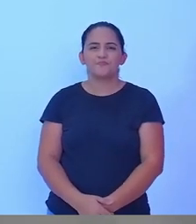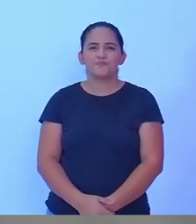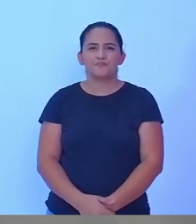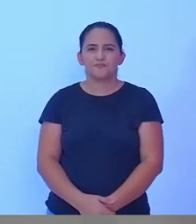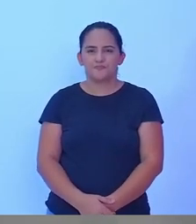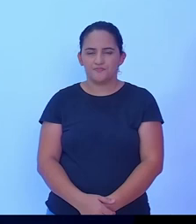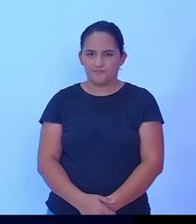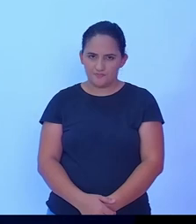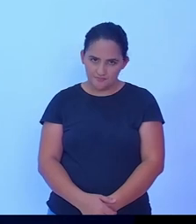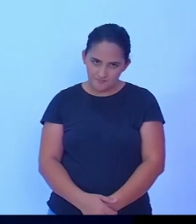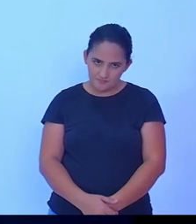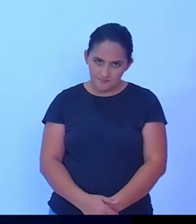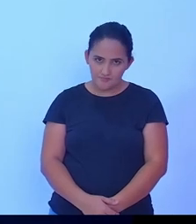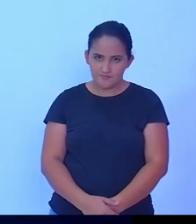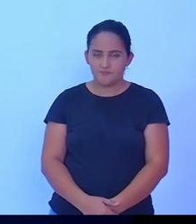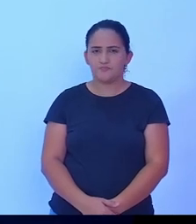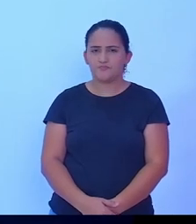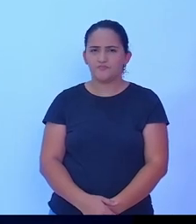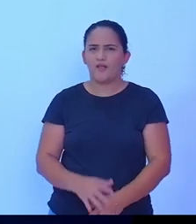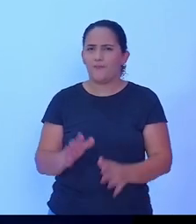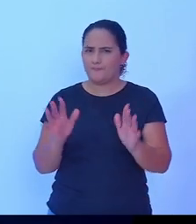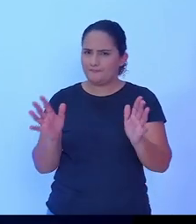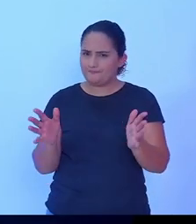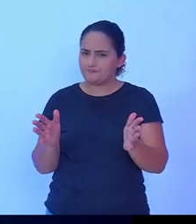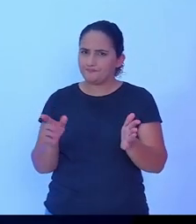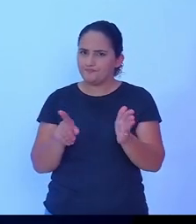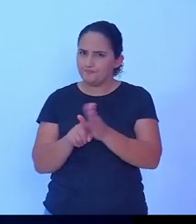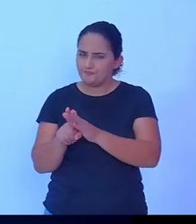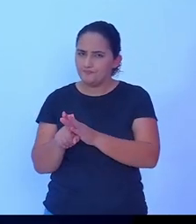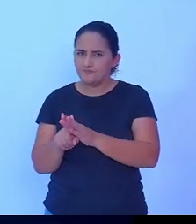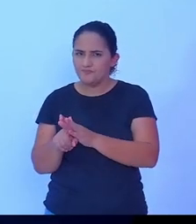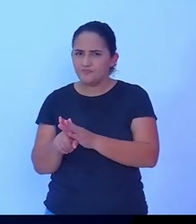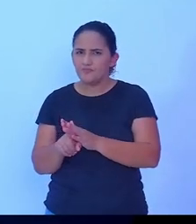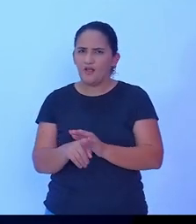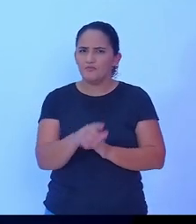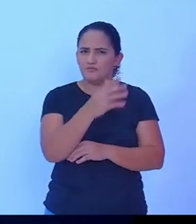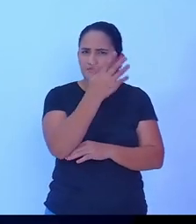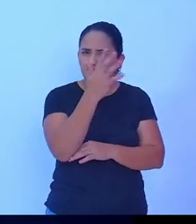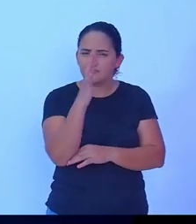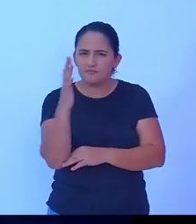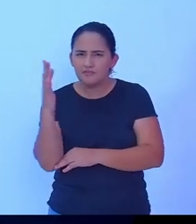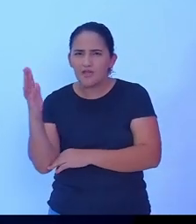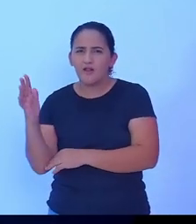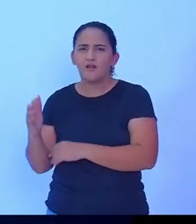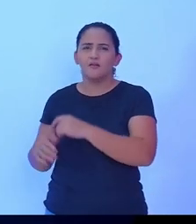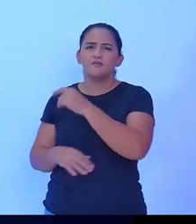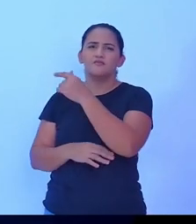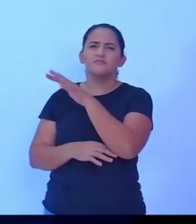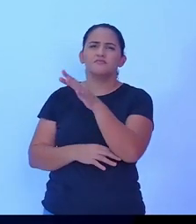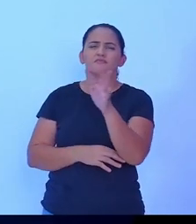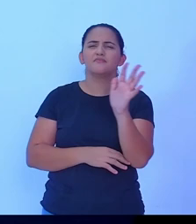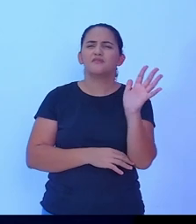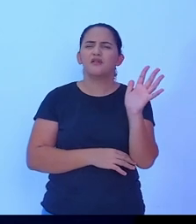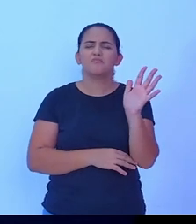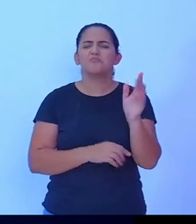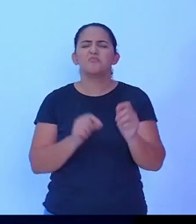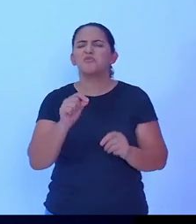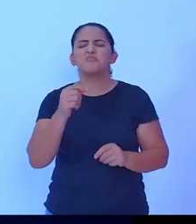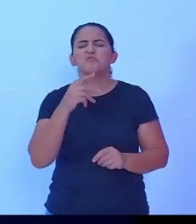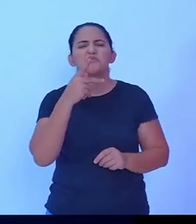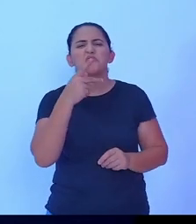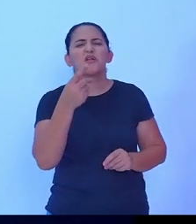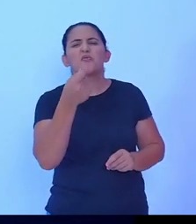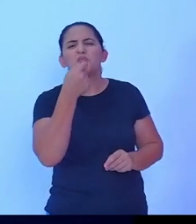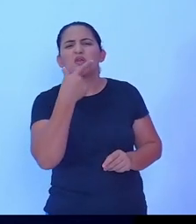continuando eu pergunto para vocês sobre o meio ambiente Thiago fala alguma coisa para nós aqui para nossa comunidade